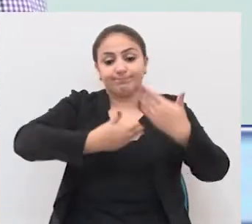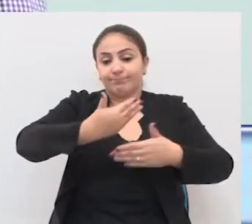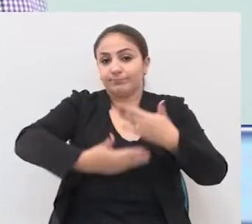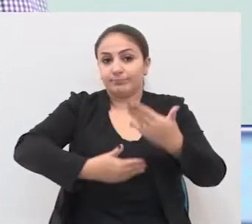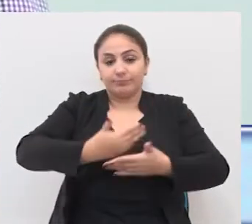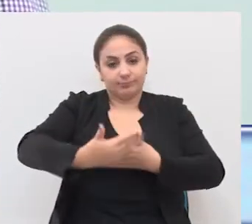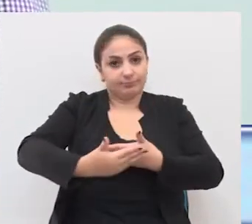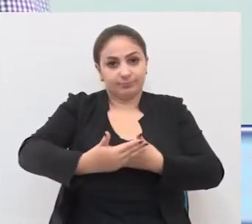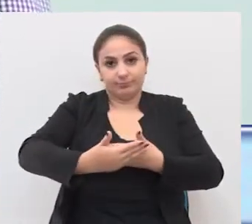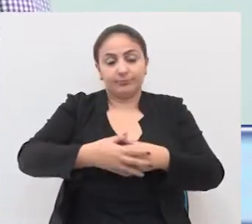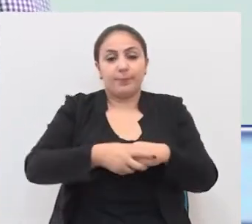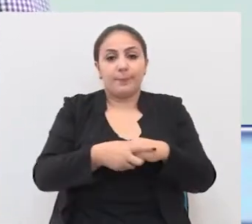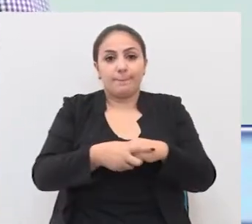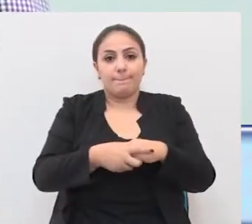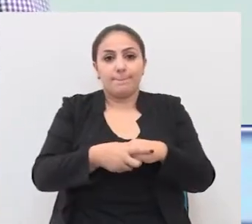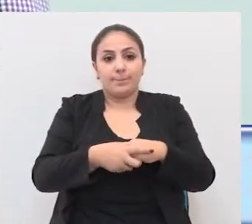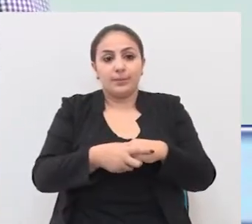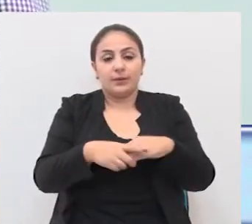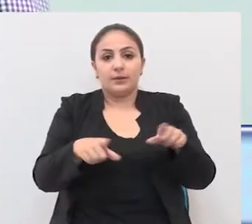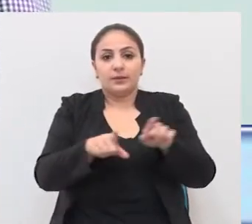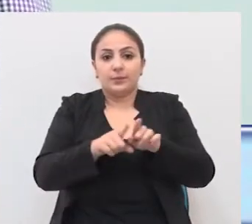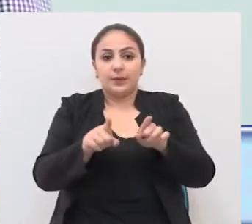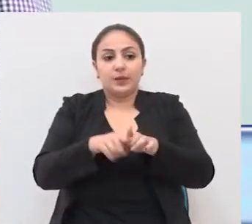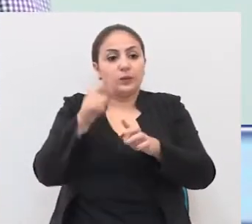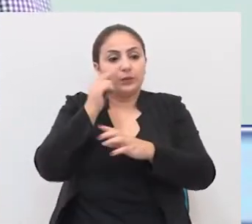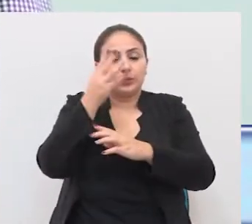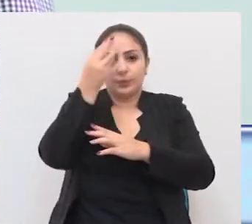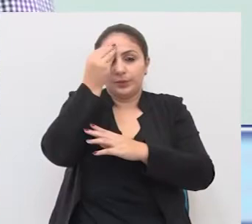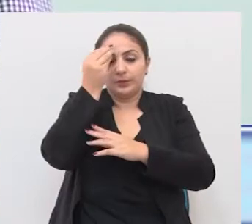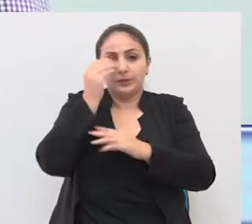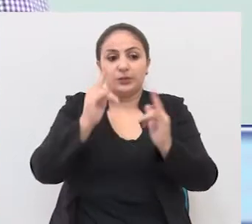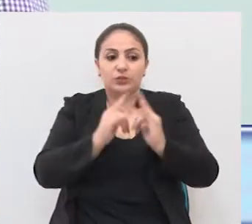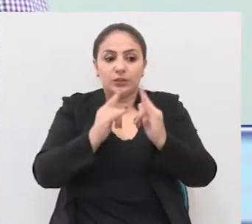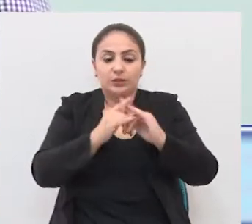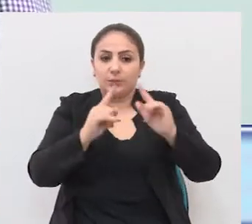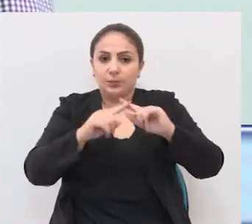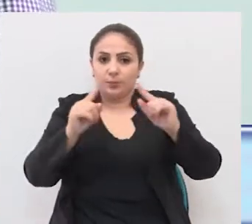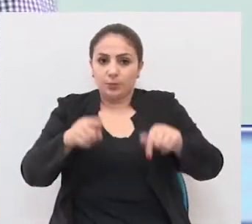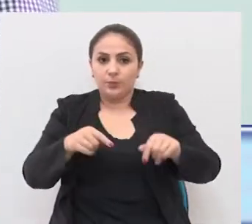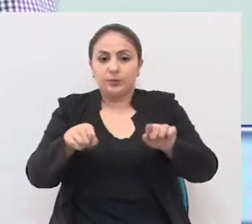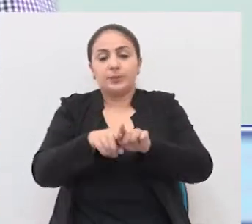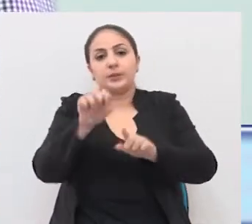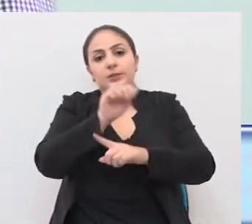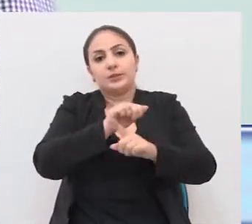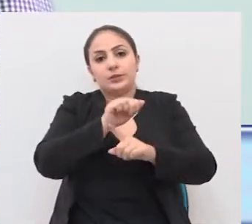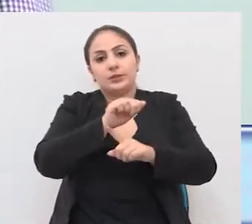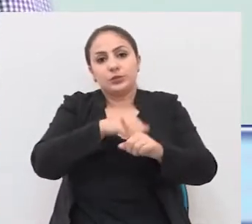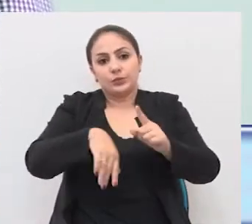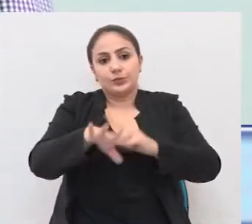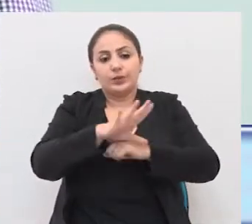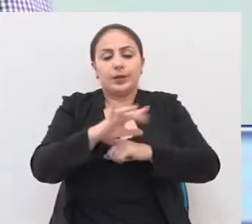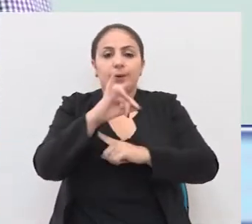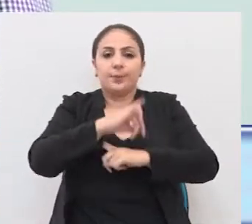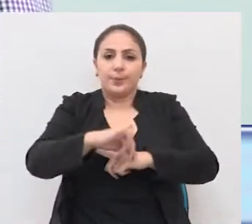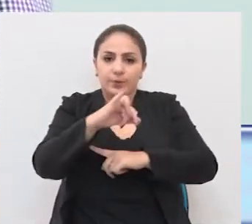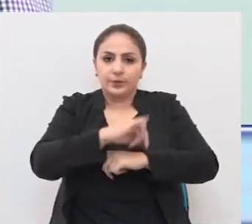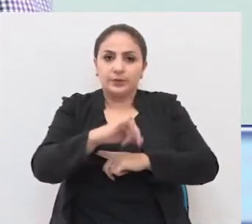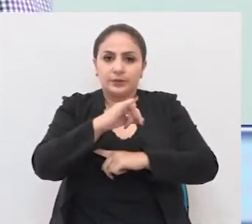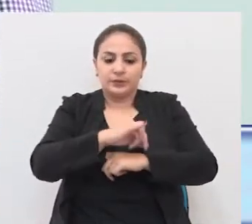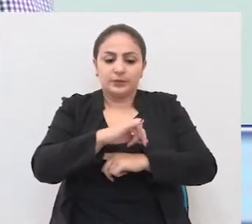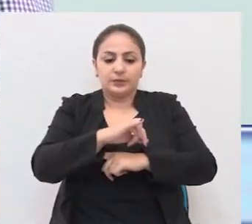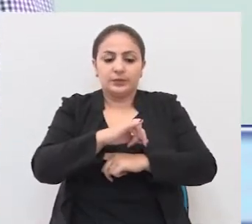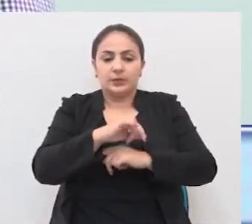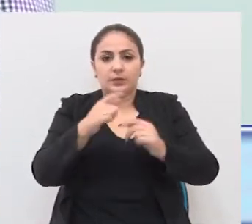significativamente e também a compreensão, tanto dos órgãos públicos como da sociedade, da importância do